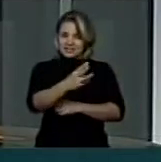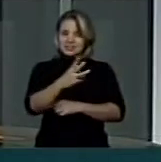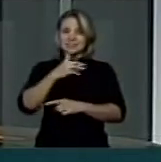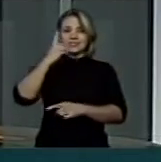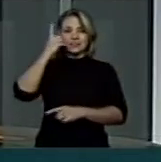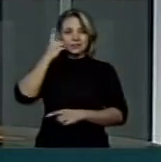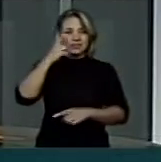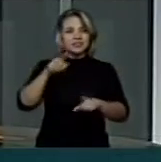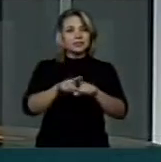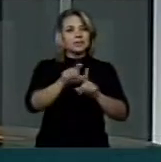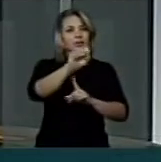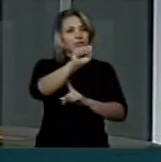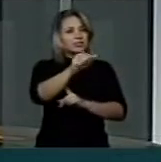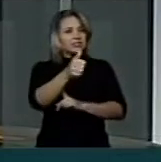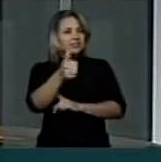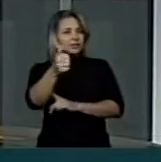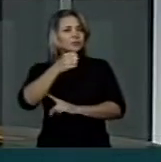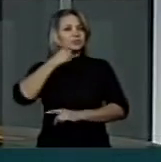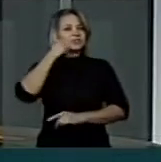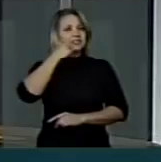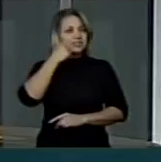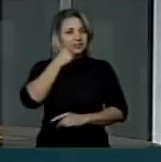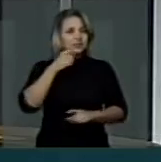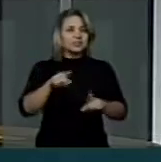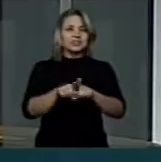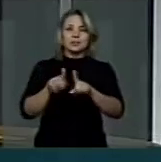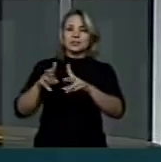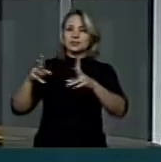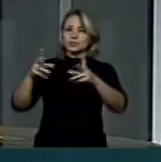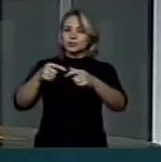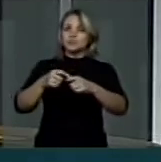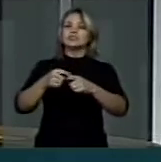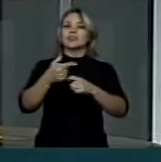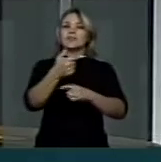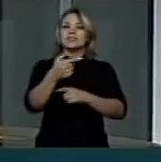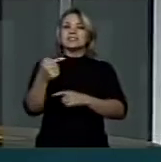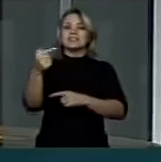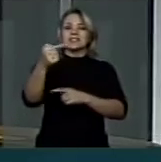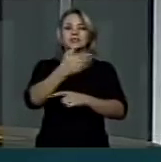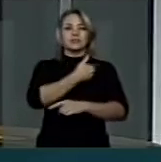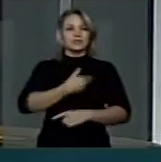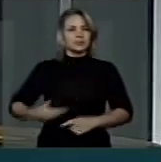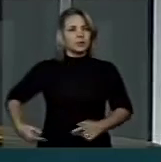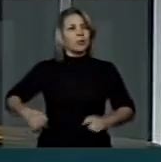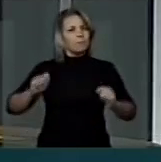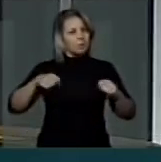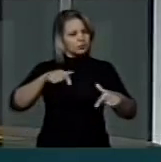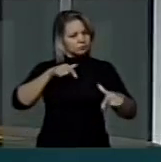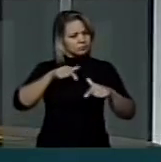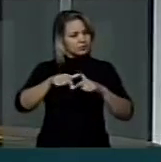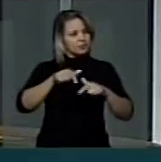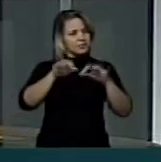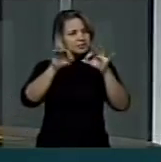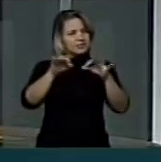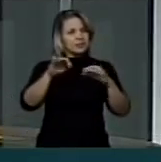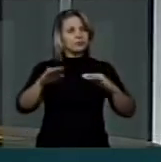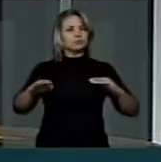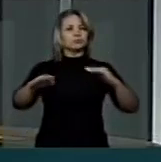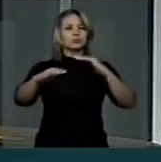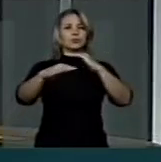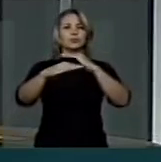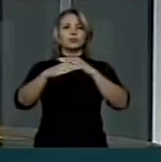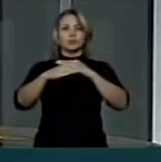senadores, os 27 governadores, possam atuar de uma forma harmônica, de uma forma